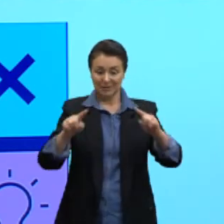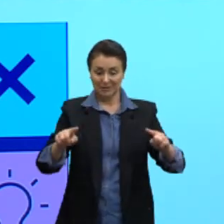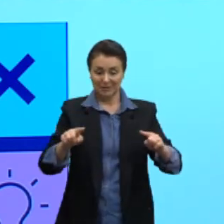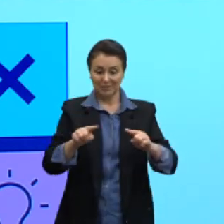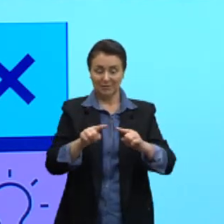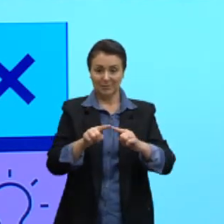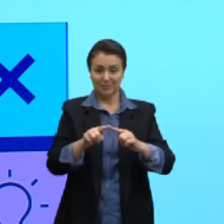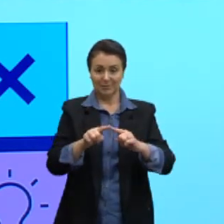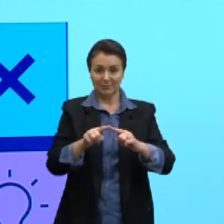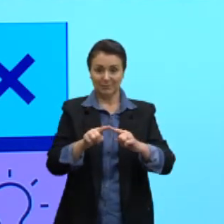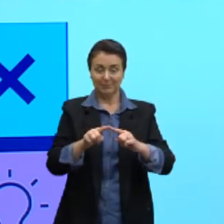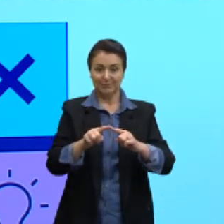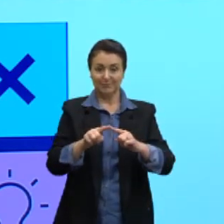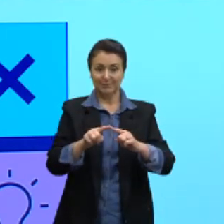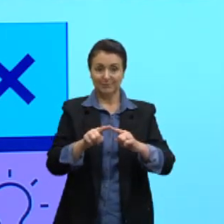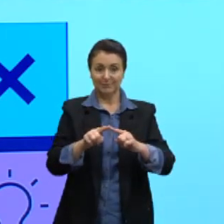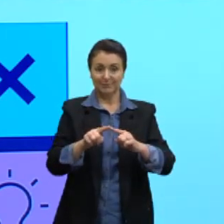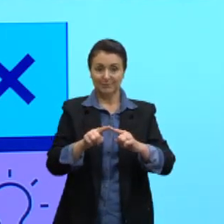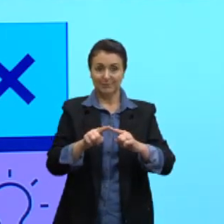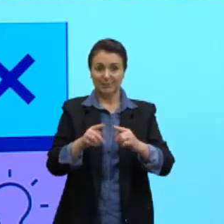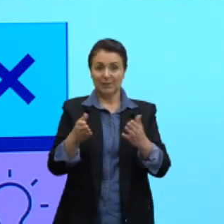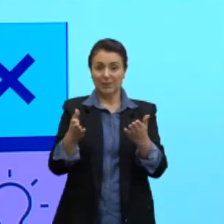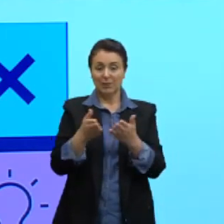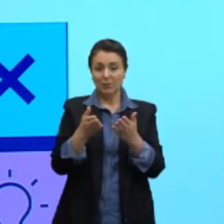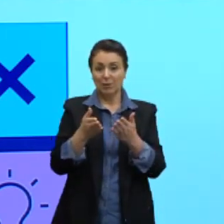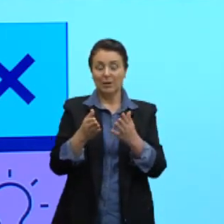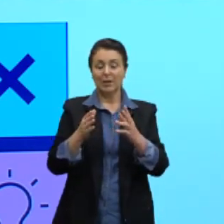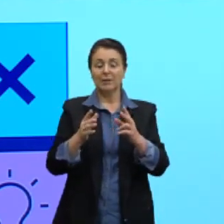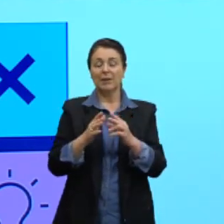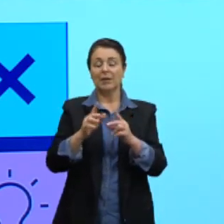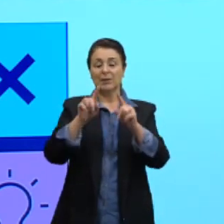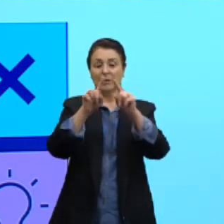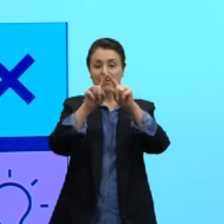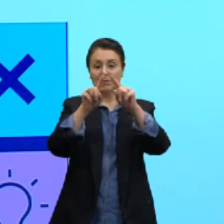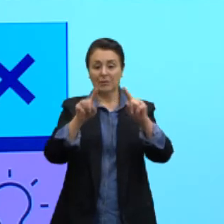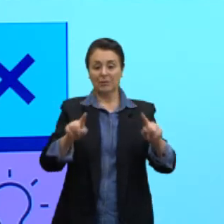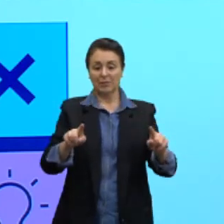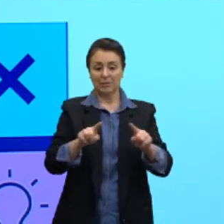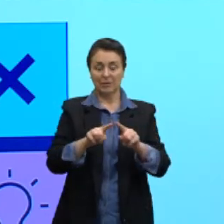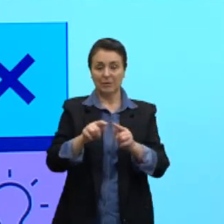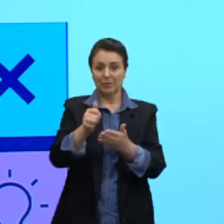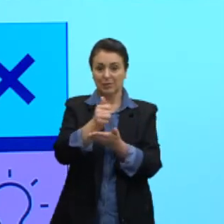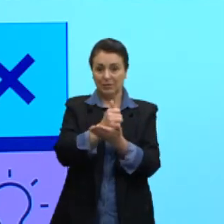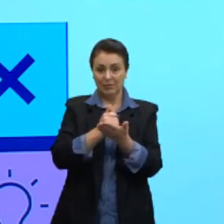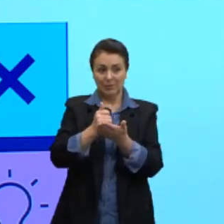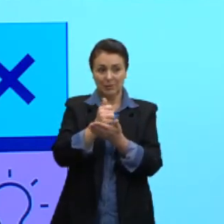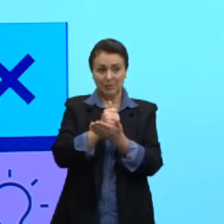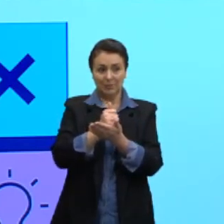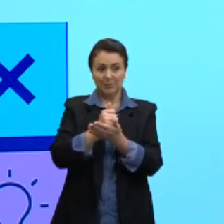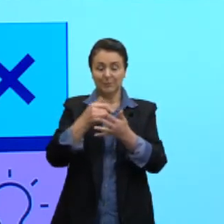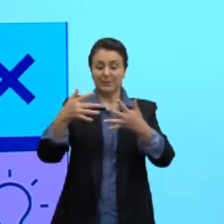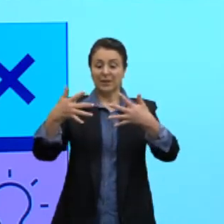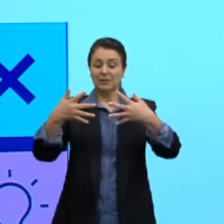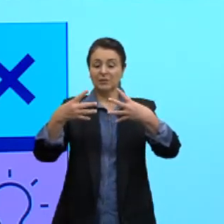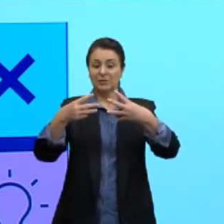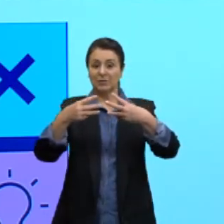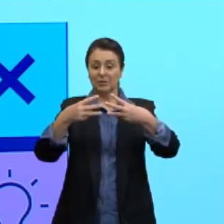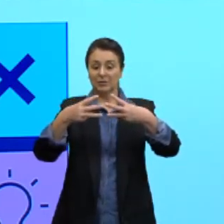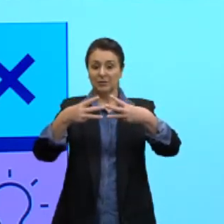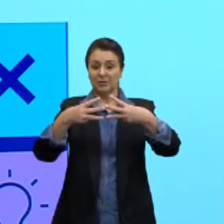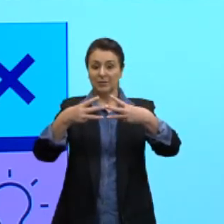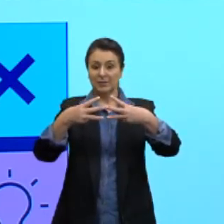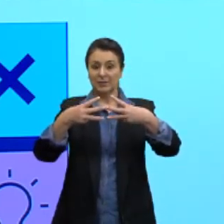Então, na sequência, né, uma pirâmide hexagonal, ali, com a base sendo um hexágono, logo, vai sair seis